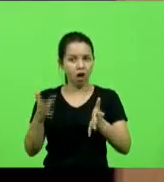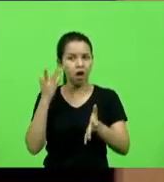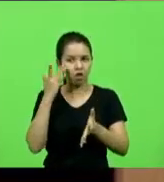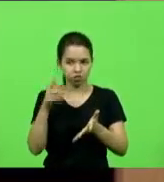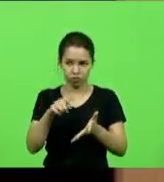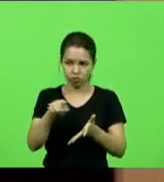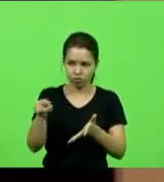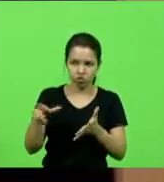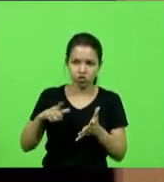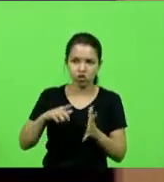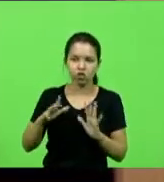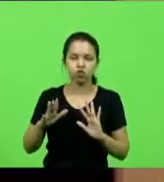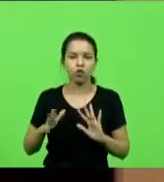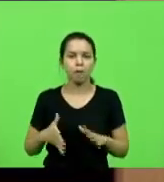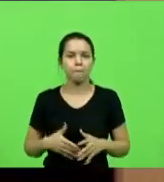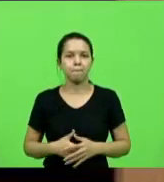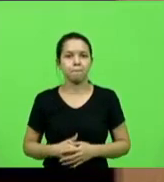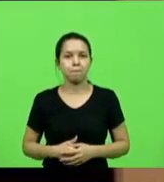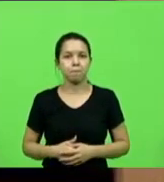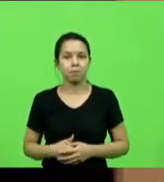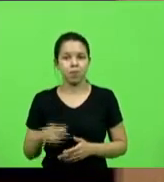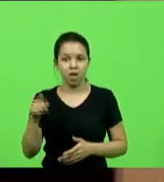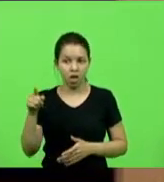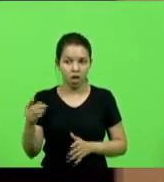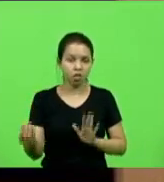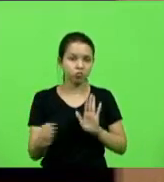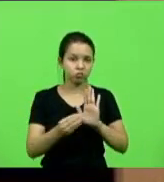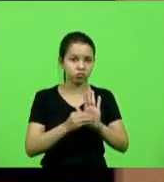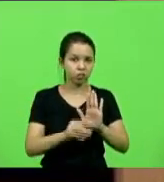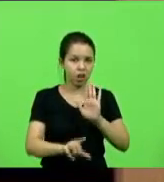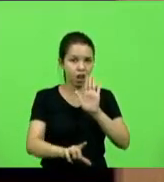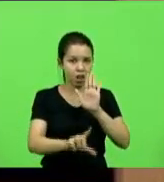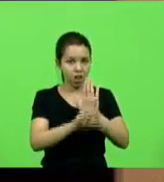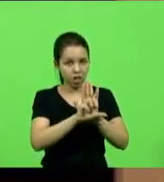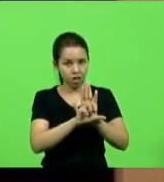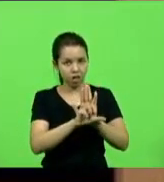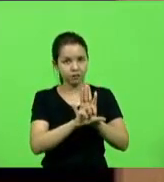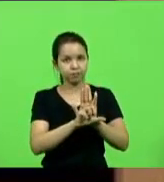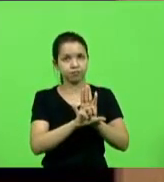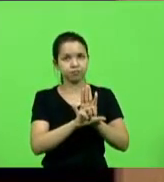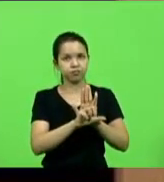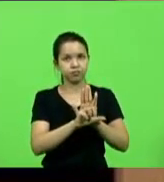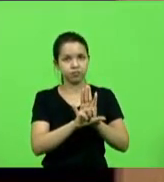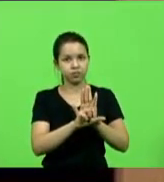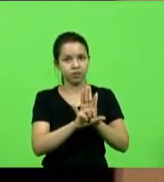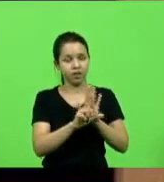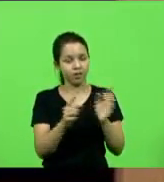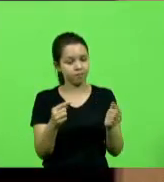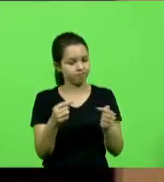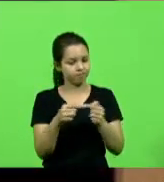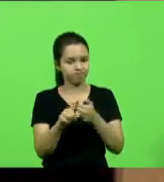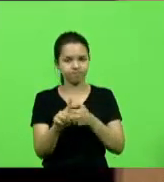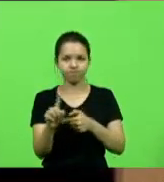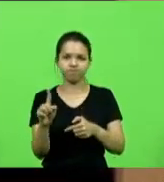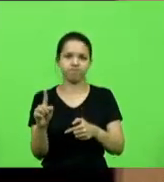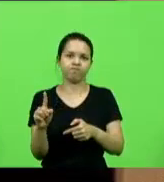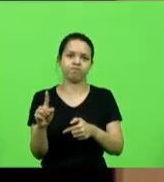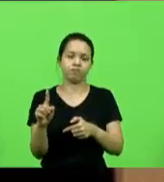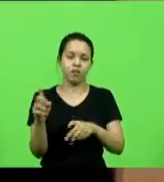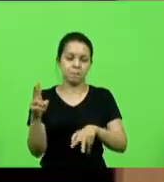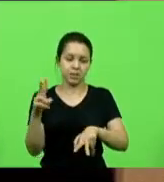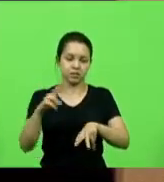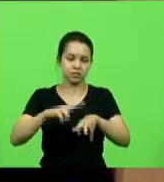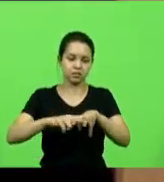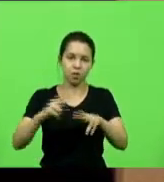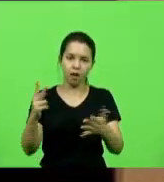fundamentar na legislação a ilegalidade dessa prisão. Nós